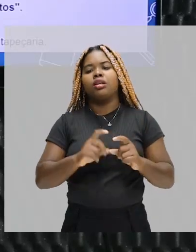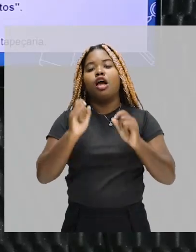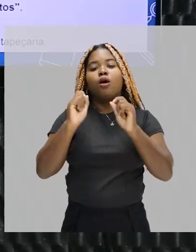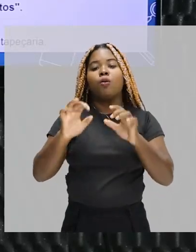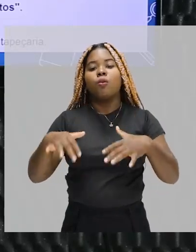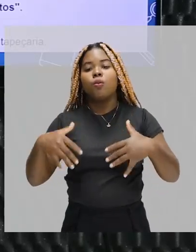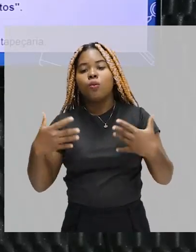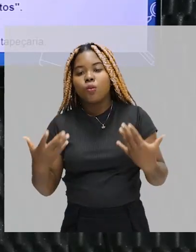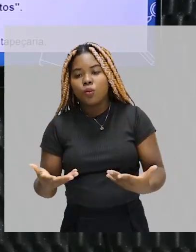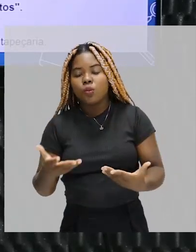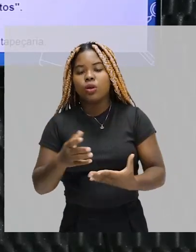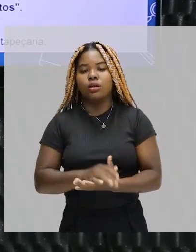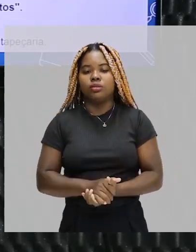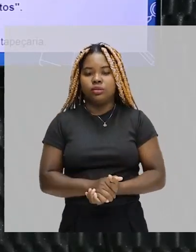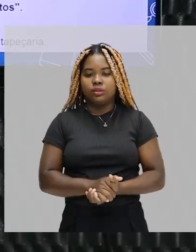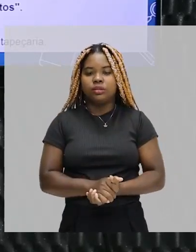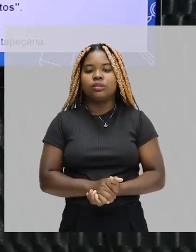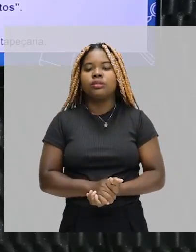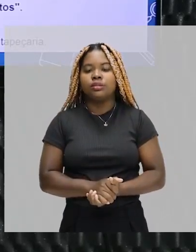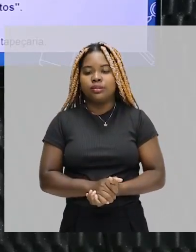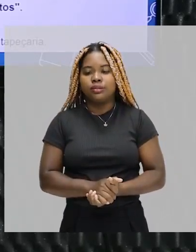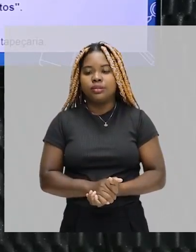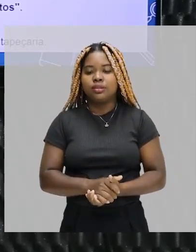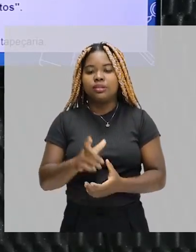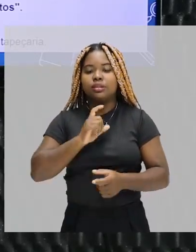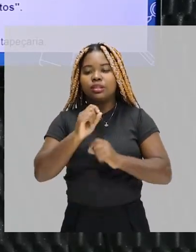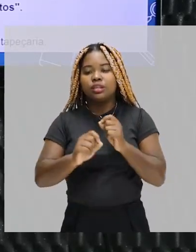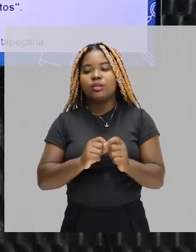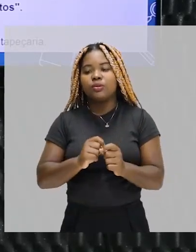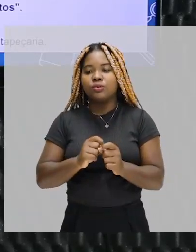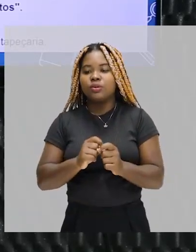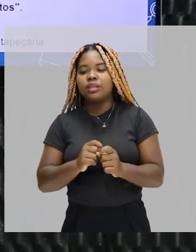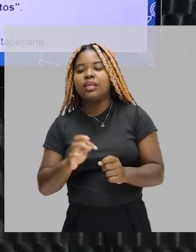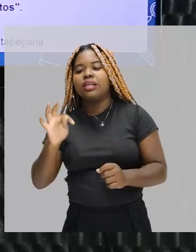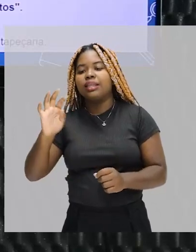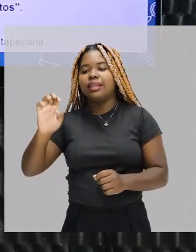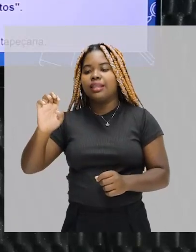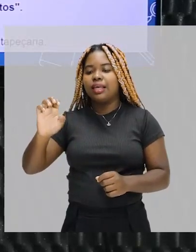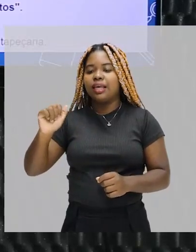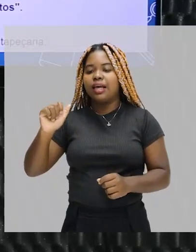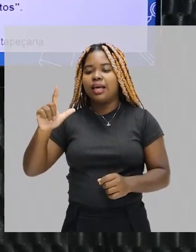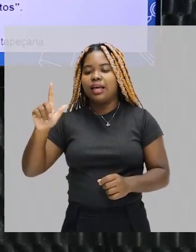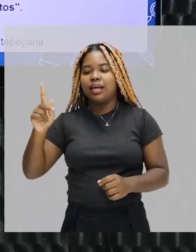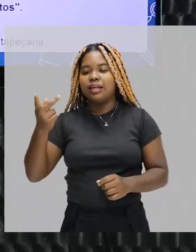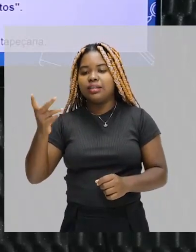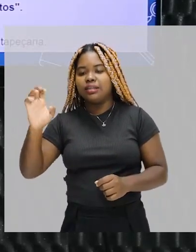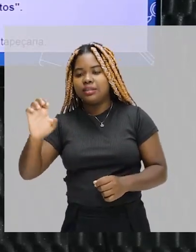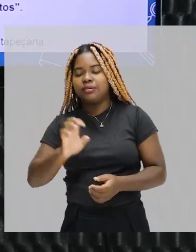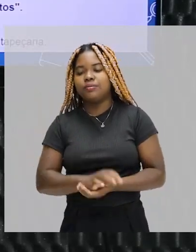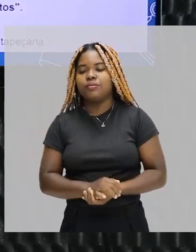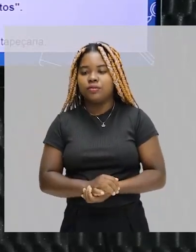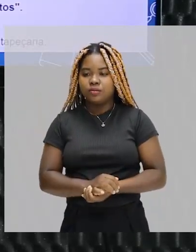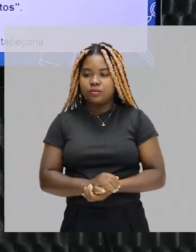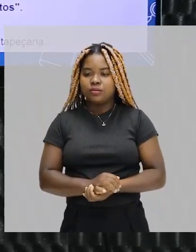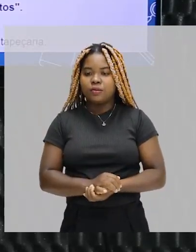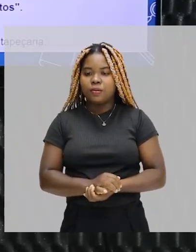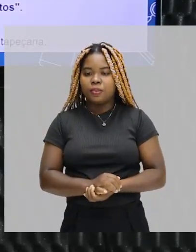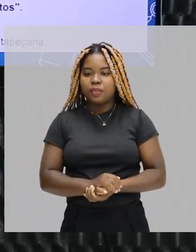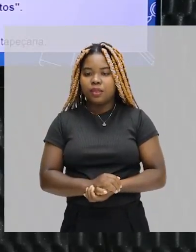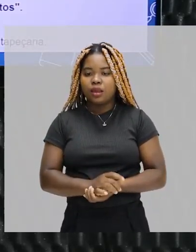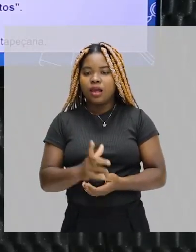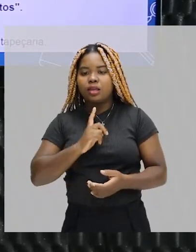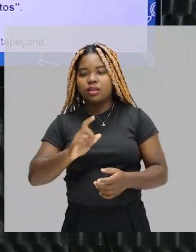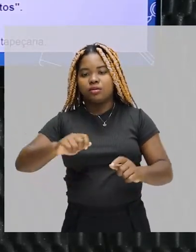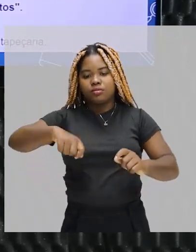filme que tem uma roda que chama de roca, e vai tirando o fio, vai montando a estrutura. Pois é, esse processo da